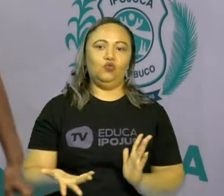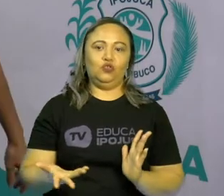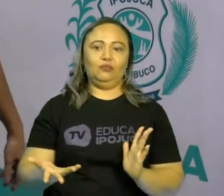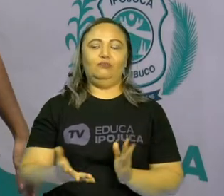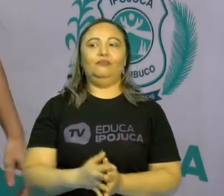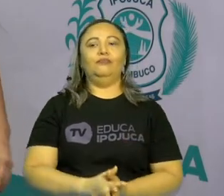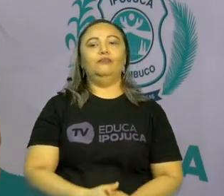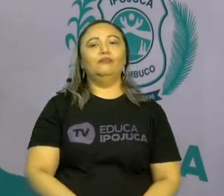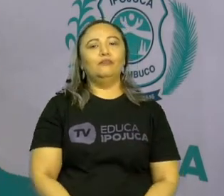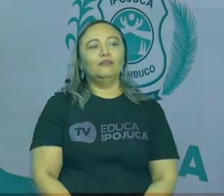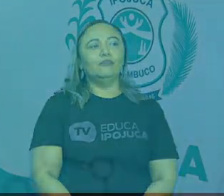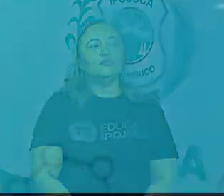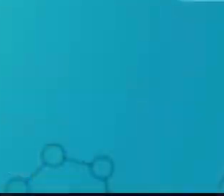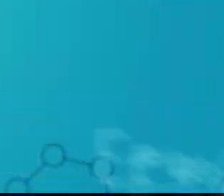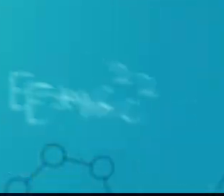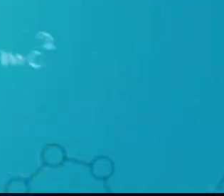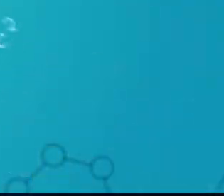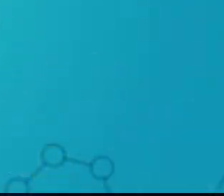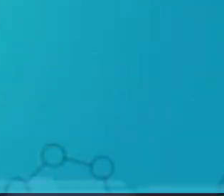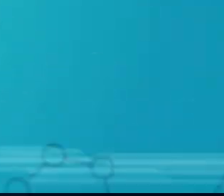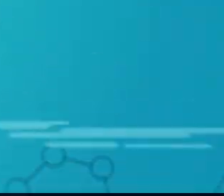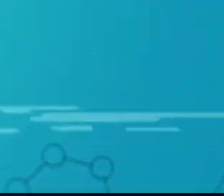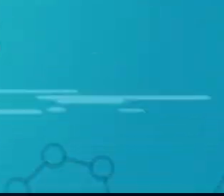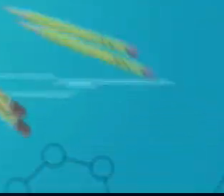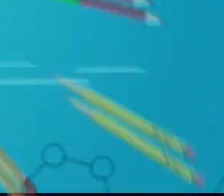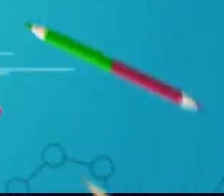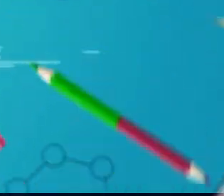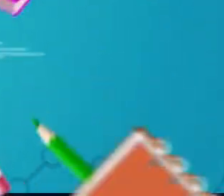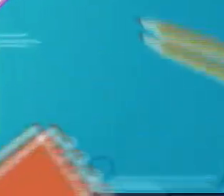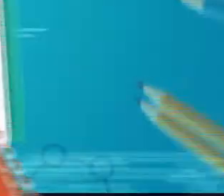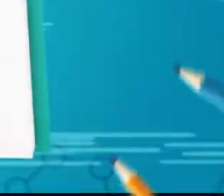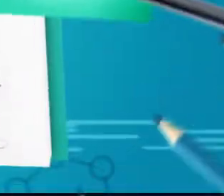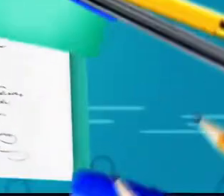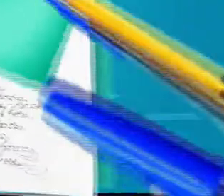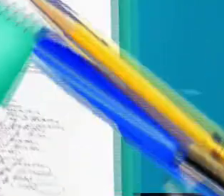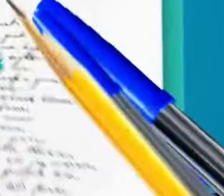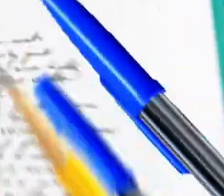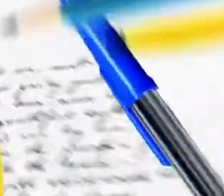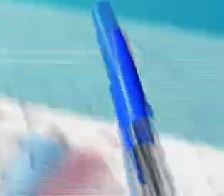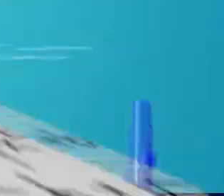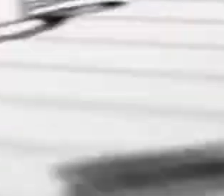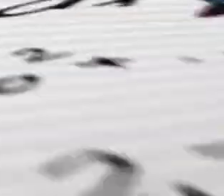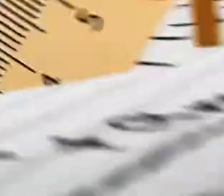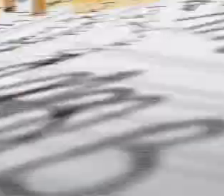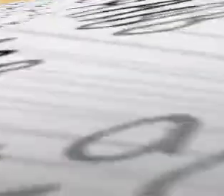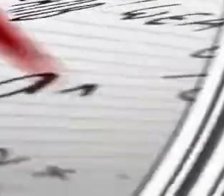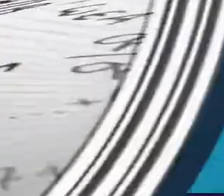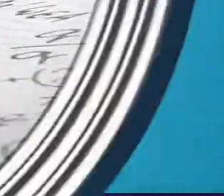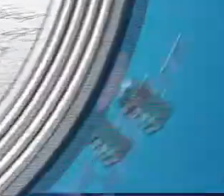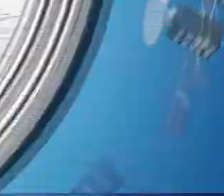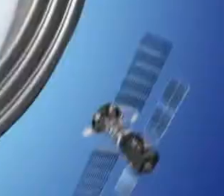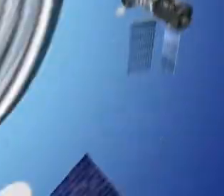Até a próxima aula! Transcrição e